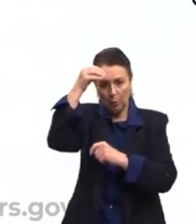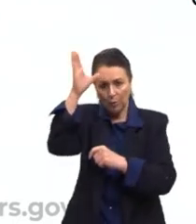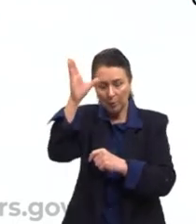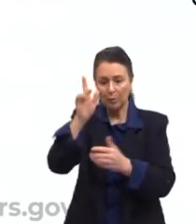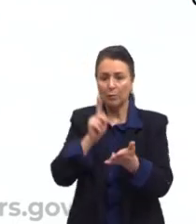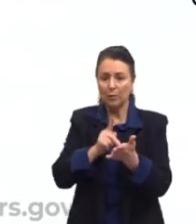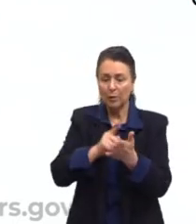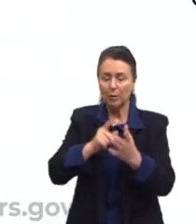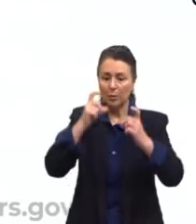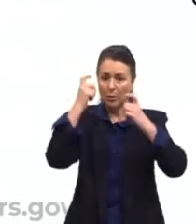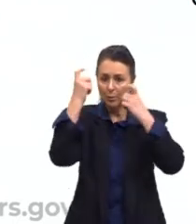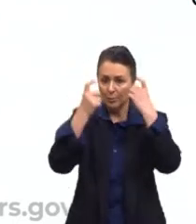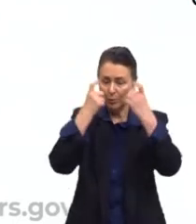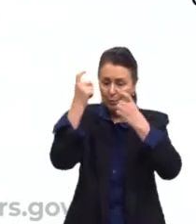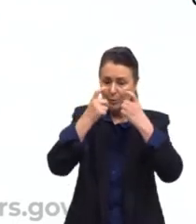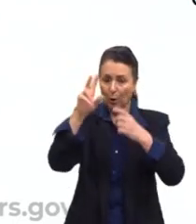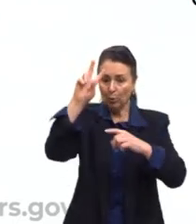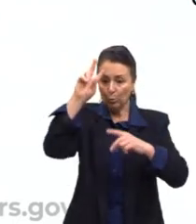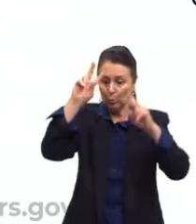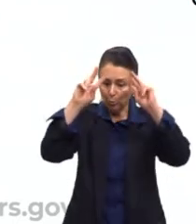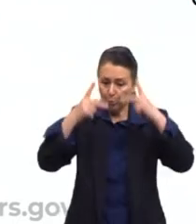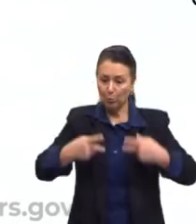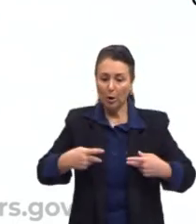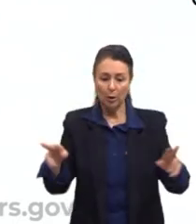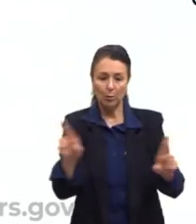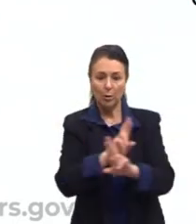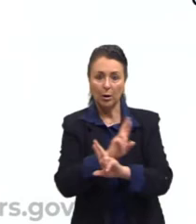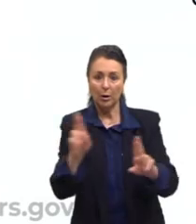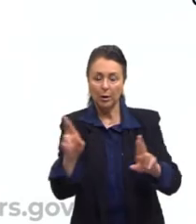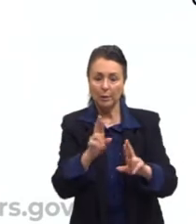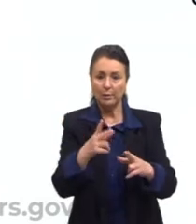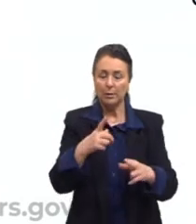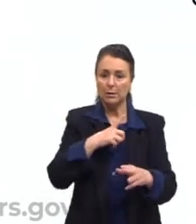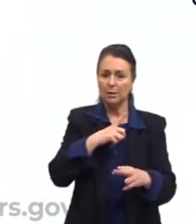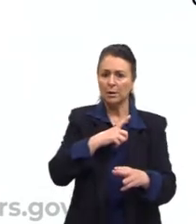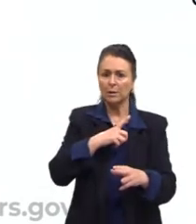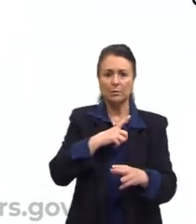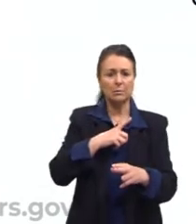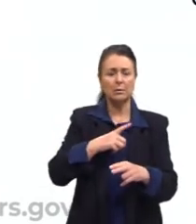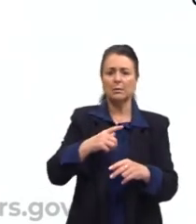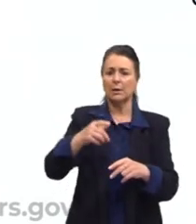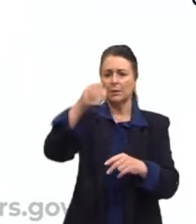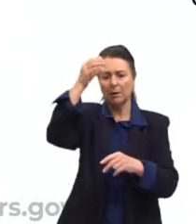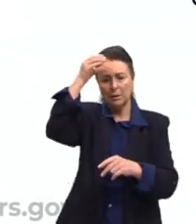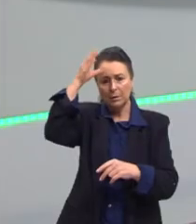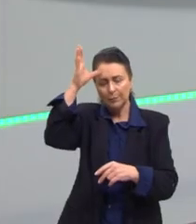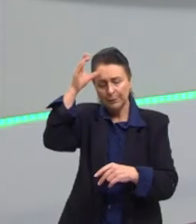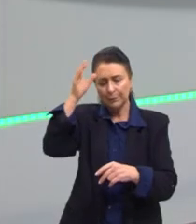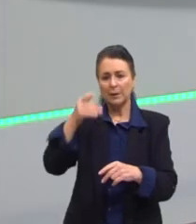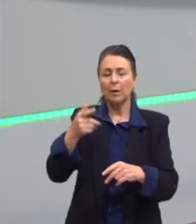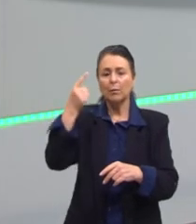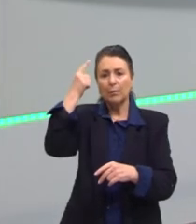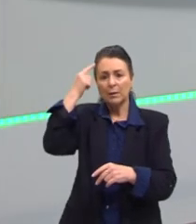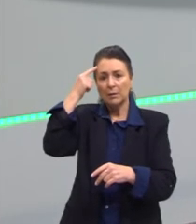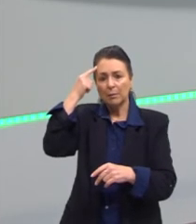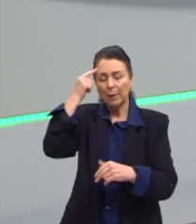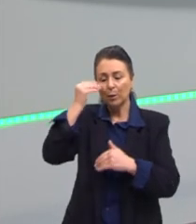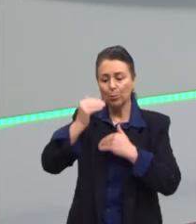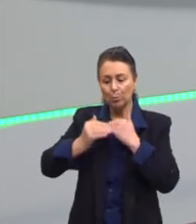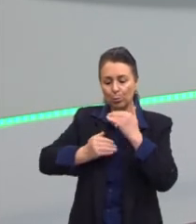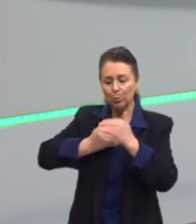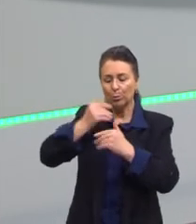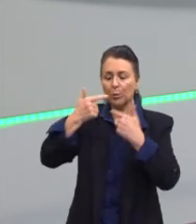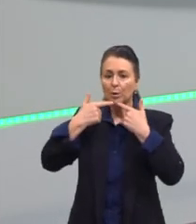humano, conhecimento em relação entre o sujeito, cognicente e objeto, aumentar esse conhecimento. O pensamento se efetiva através de